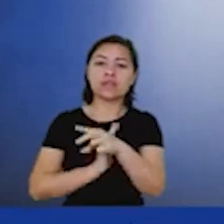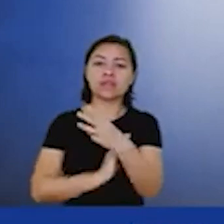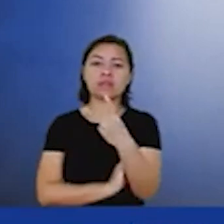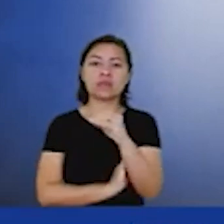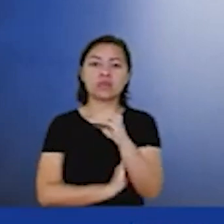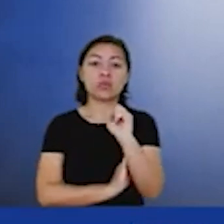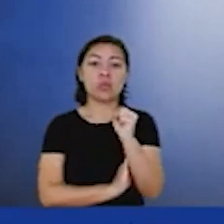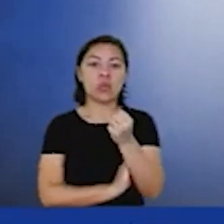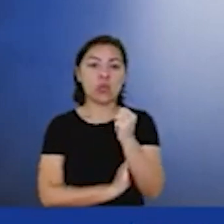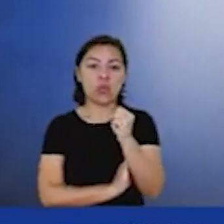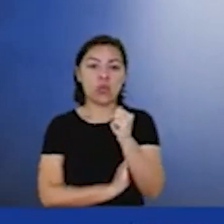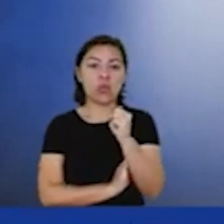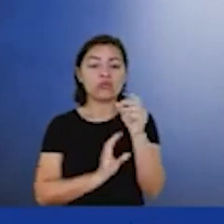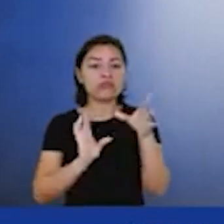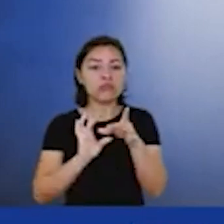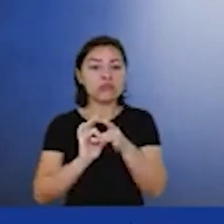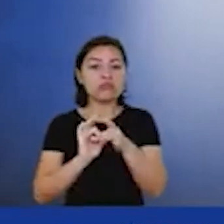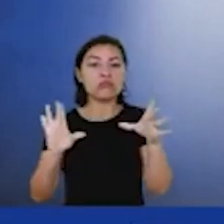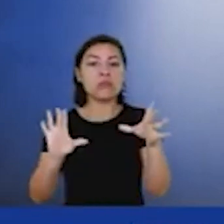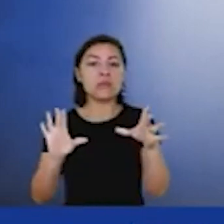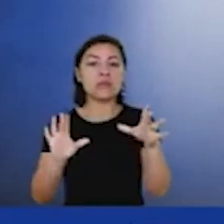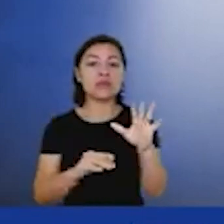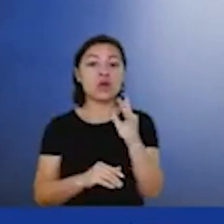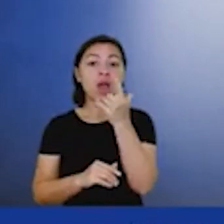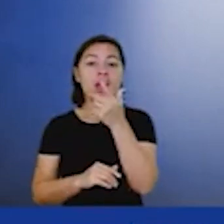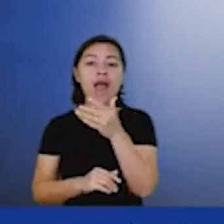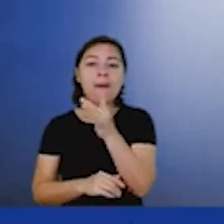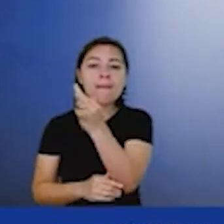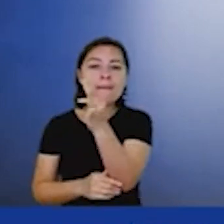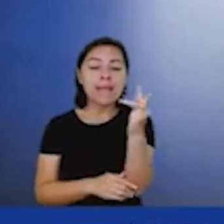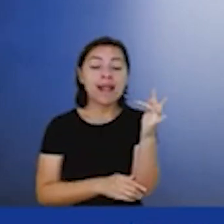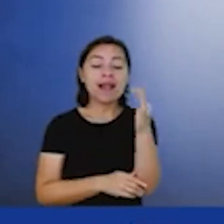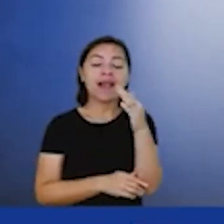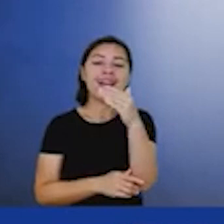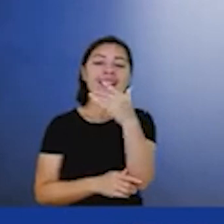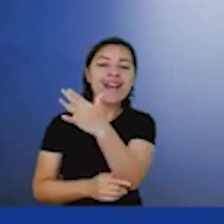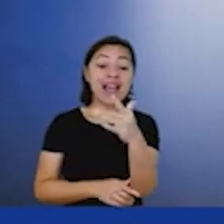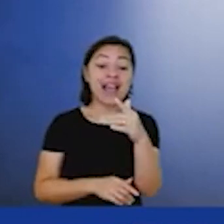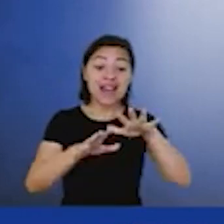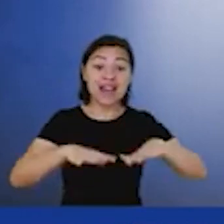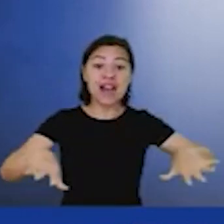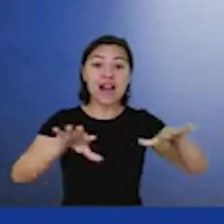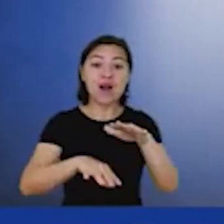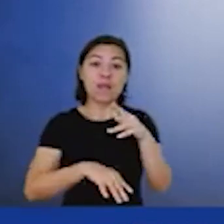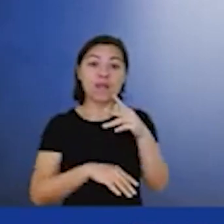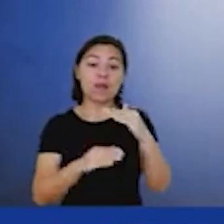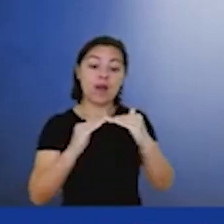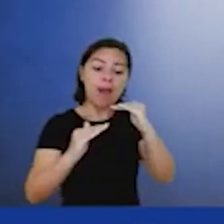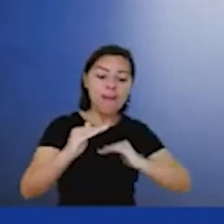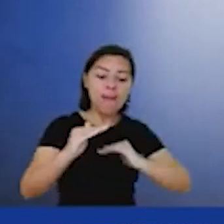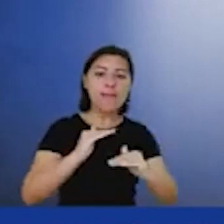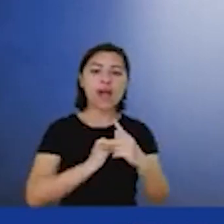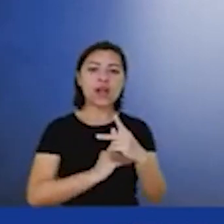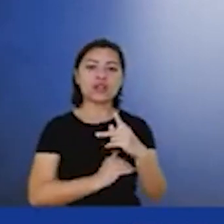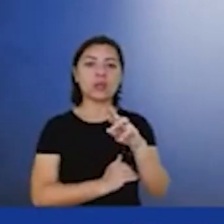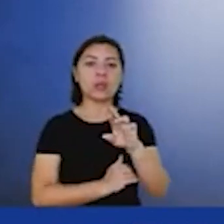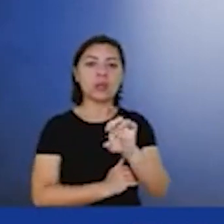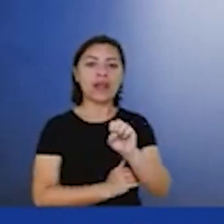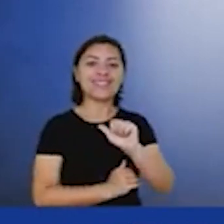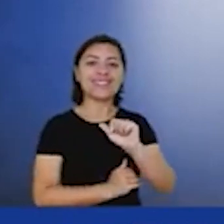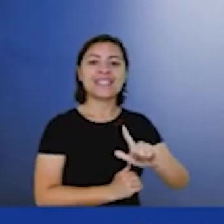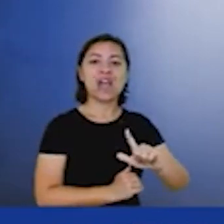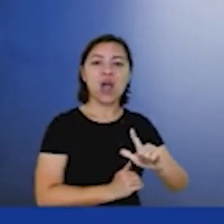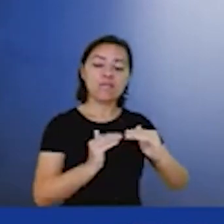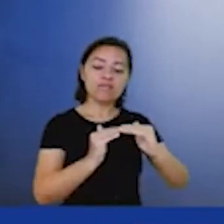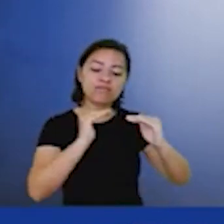permitiu a eletrificação de plantas para os campos do pré-sal, importante mudança que aconteceu. E aí, para o futuro, o que a gente